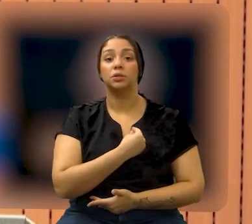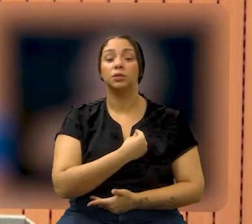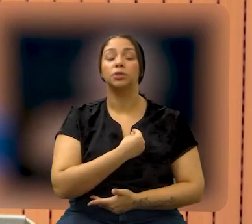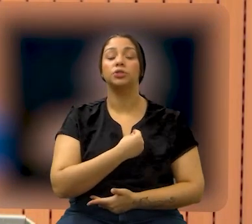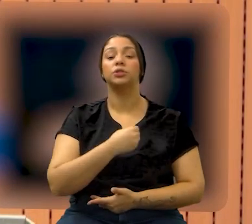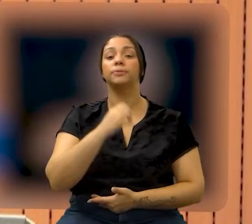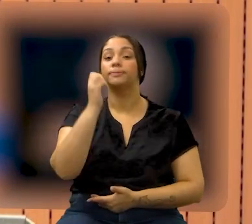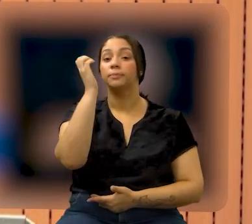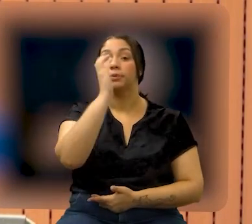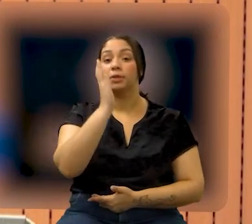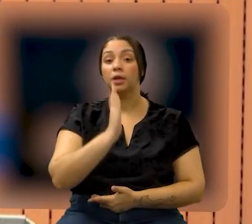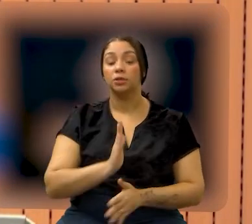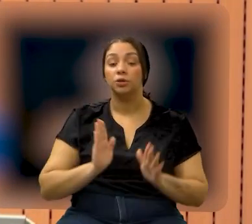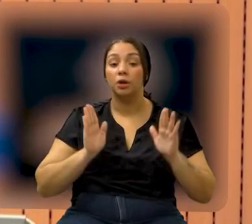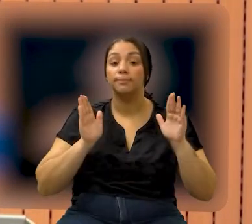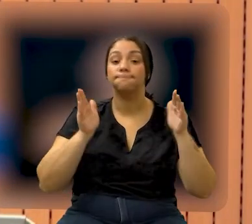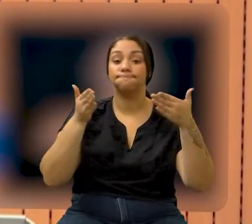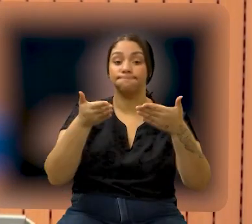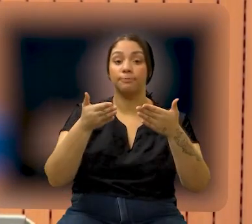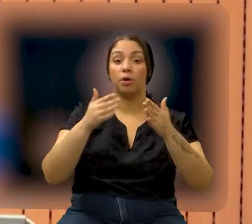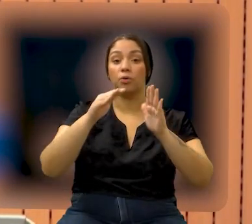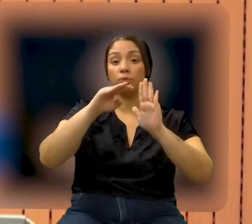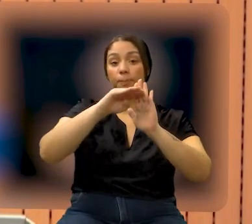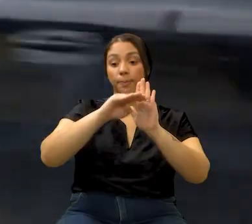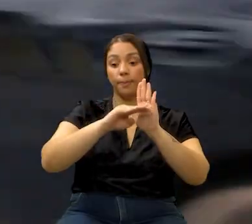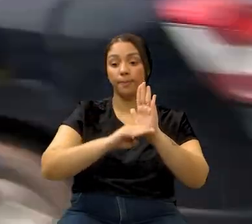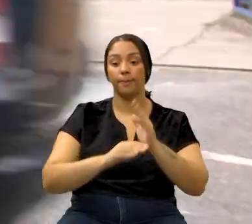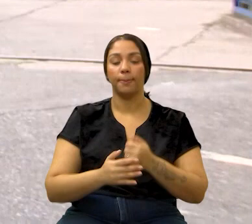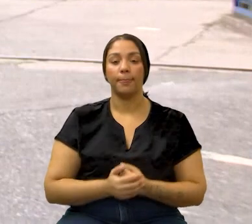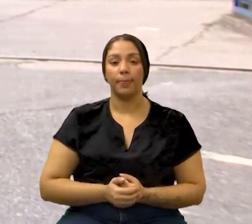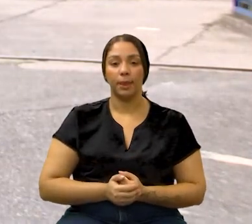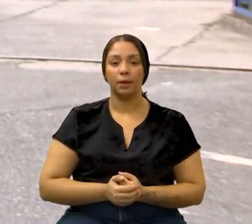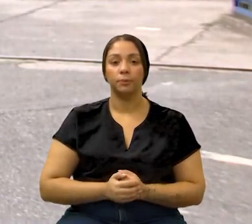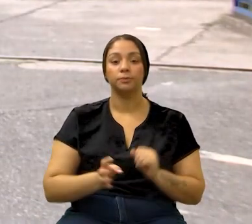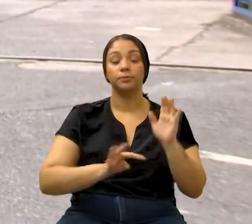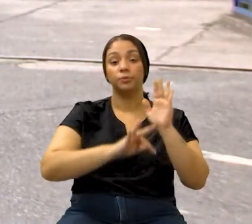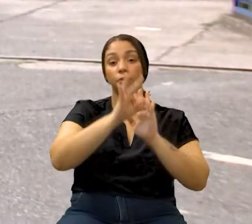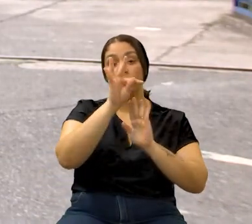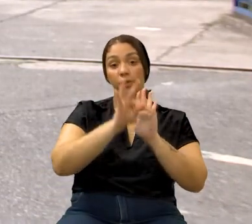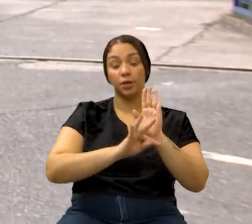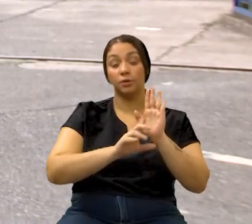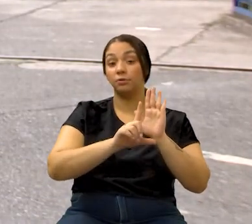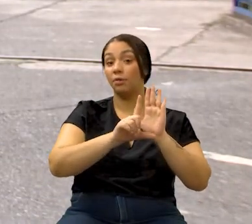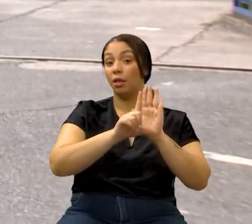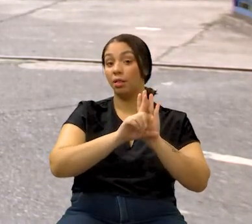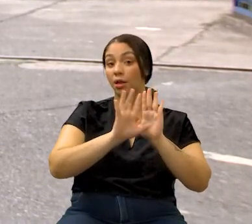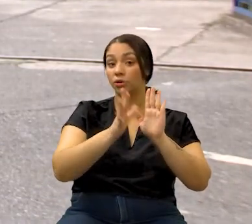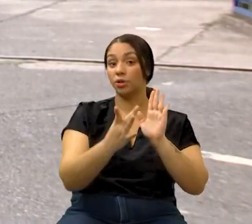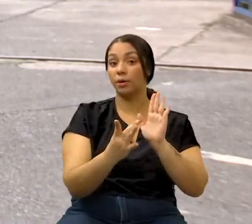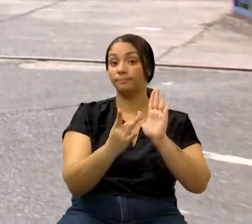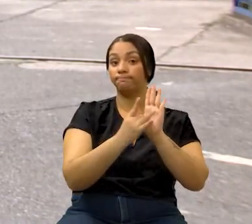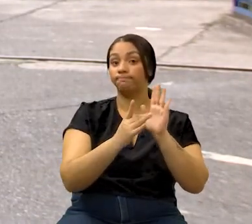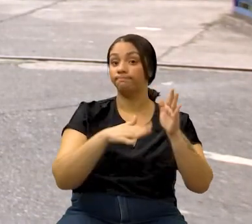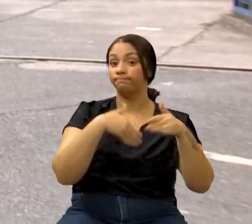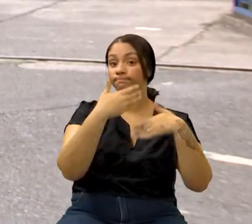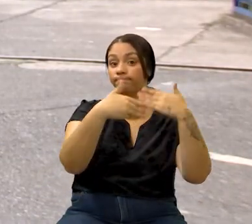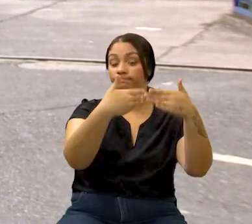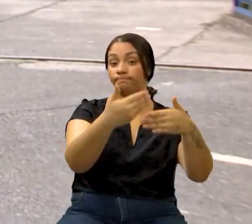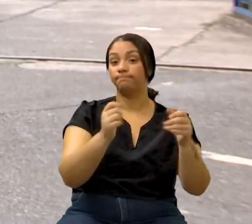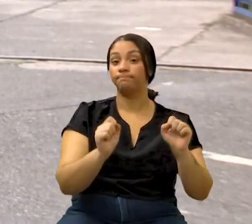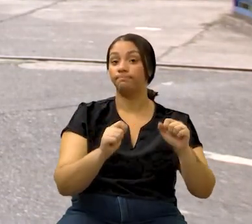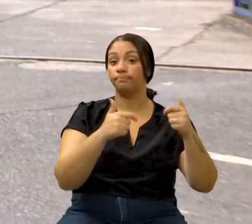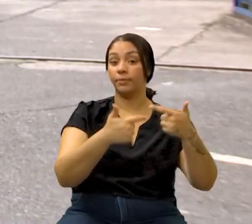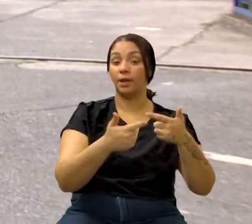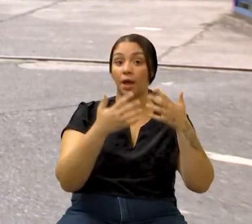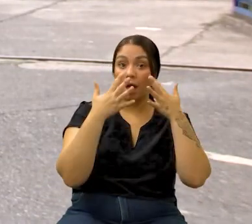movimento nacional em cima dessa pauta. No texto da lei ficou estabelecido que serão desenvolvidas ações